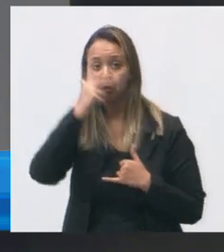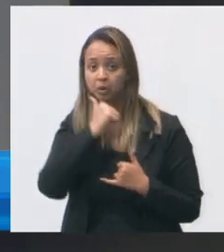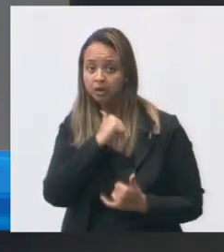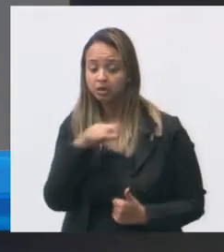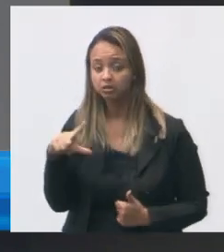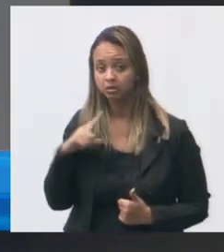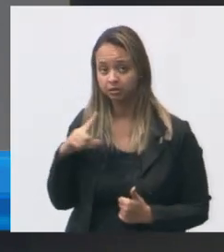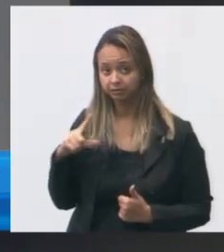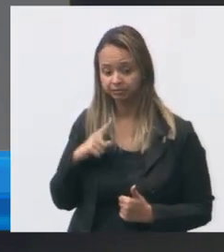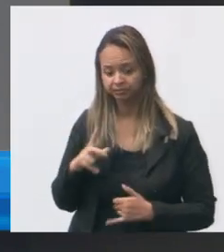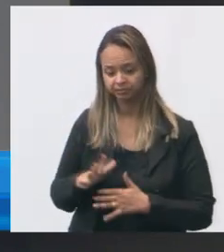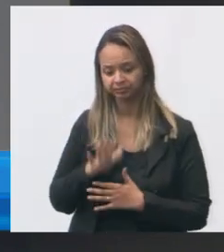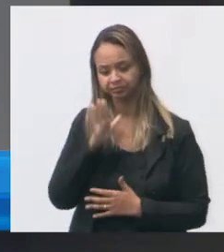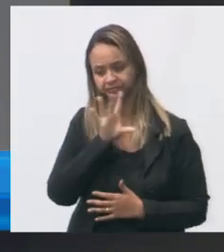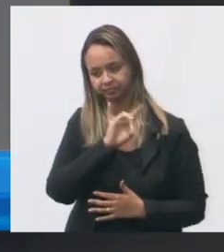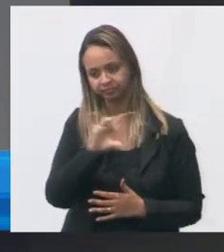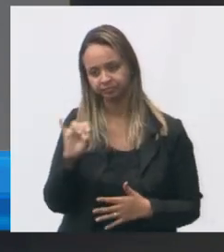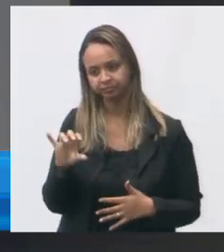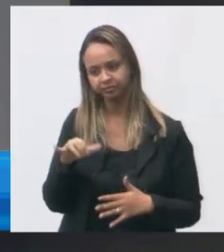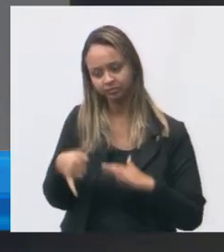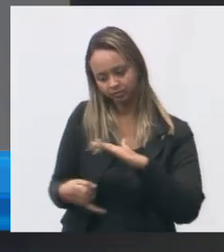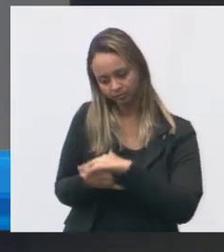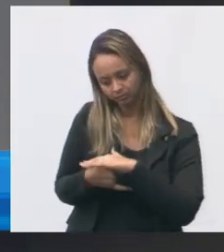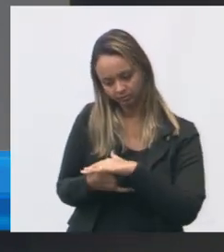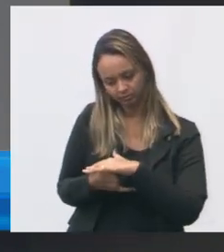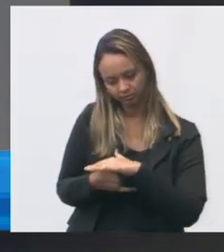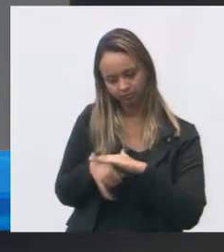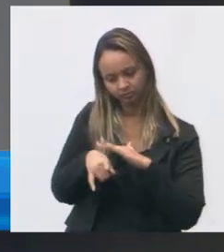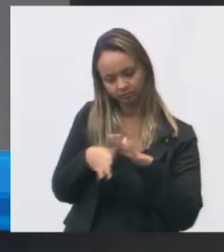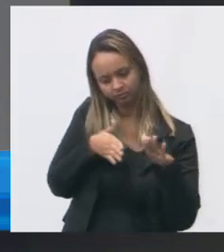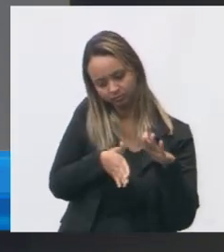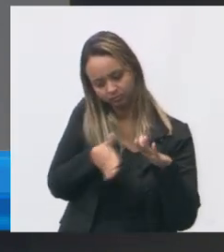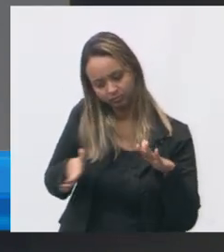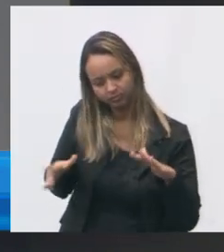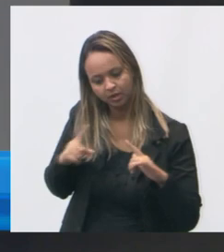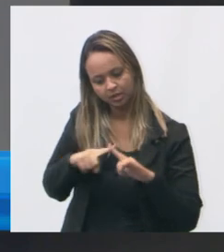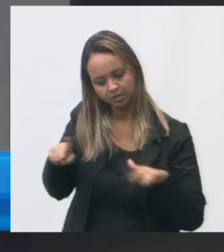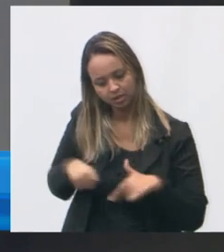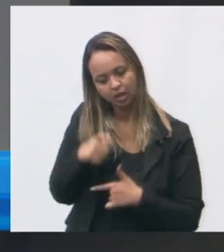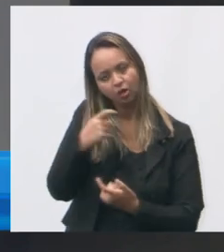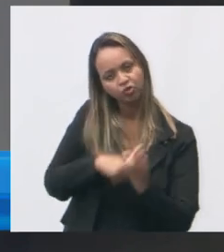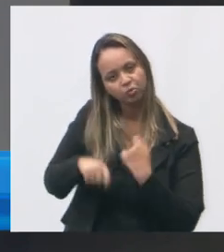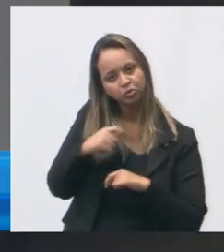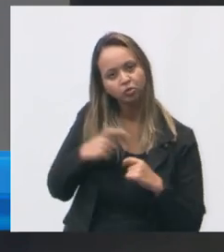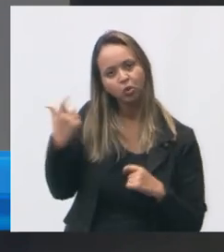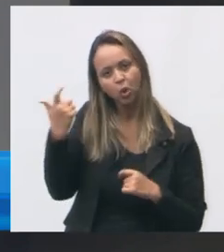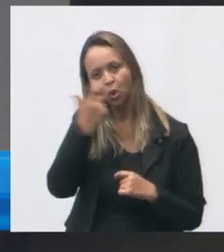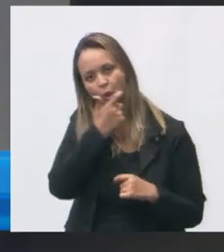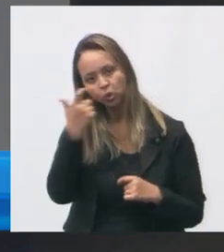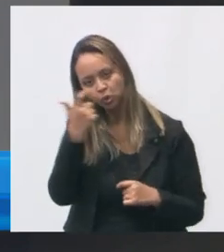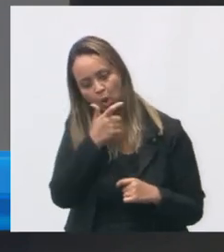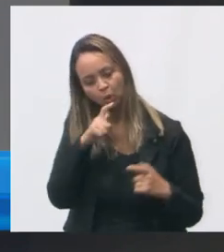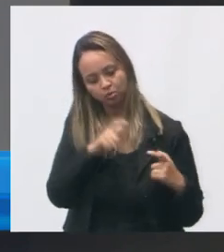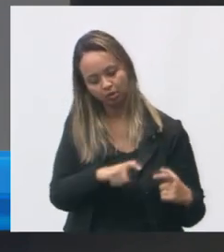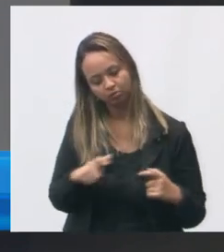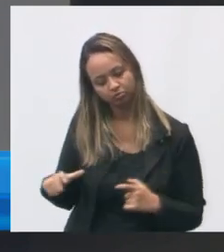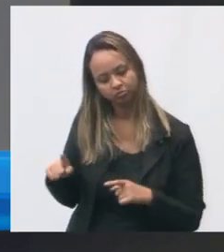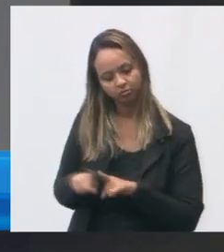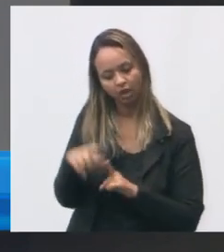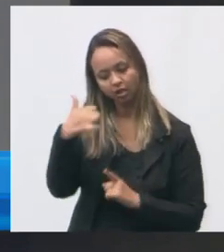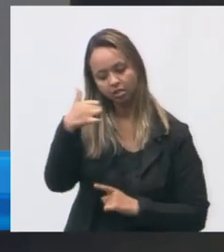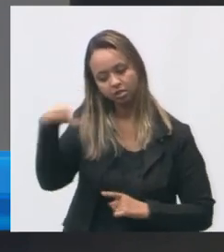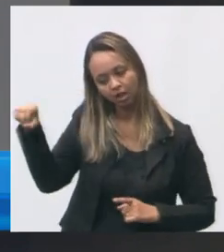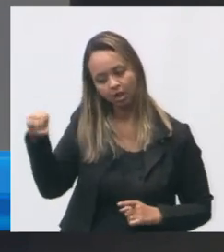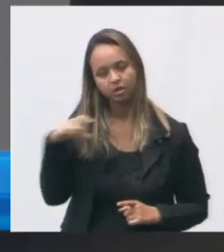a unidade da saúde tem seu funcionamento no andar térreo onde são localizadas as salas administrativas odonto e consultórios são 10